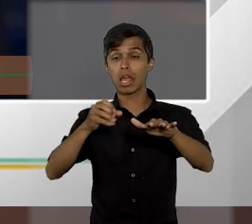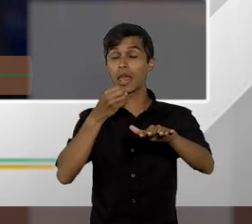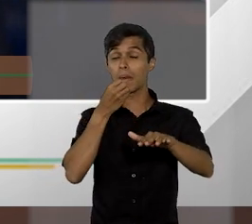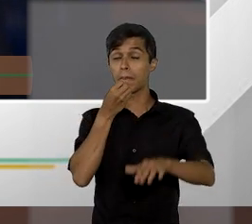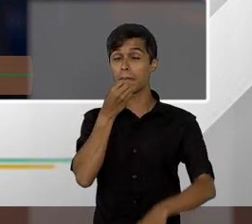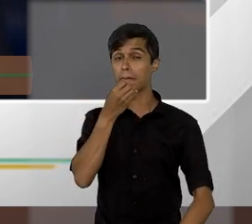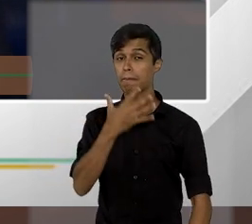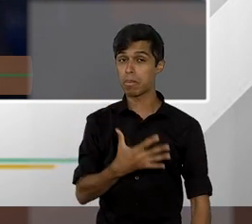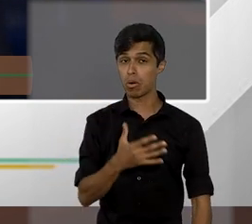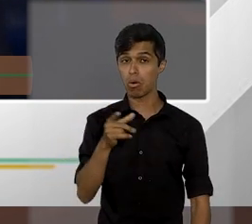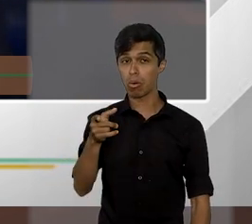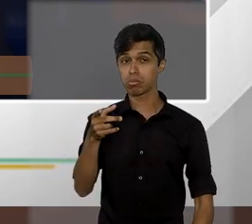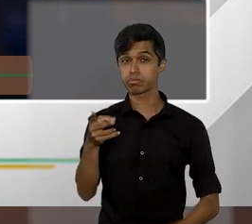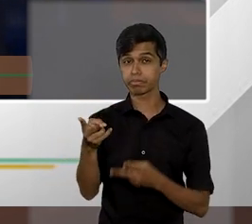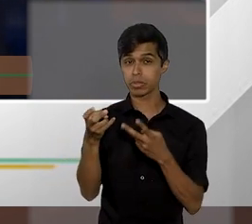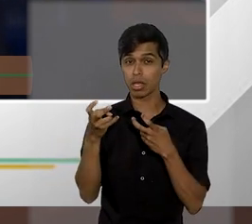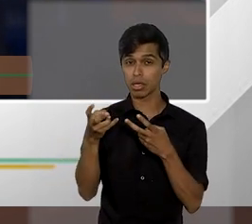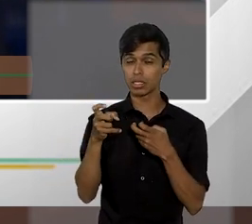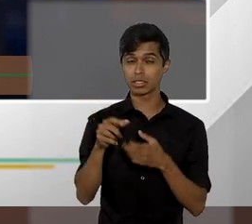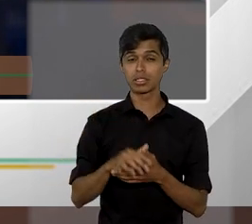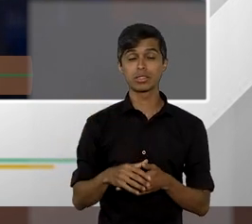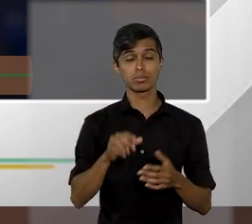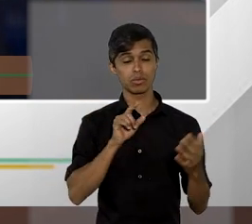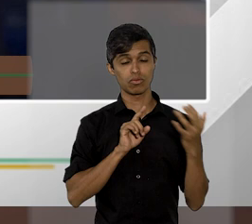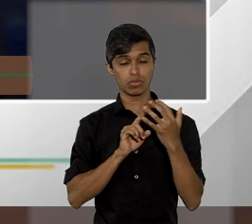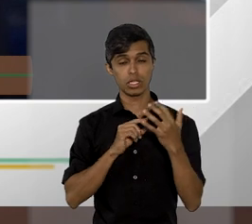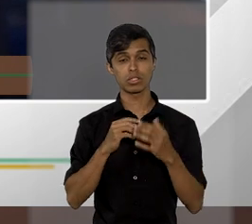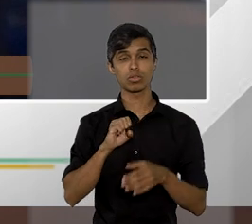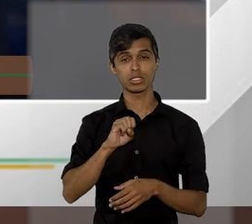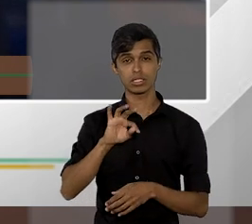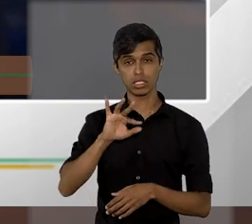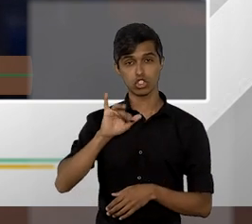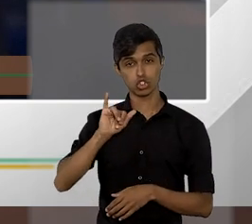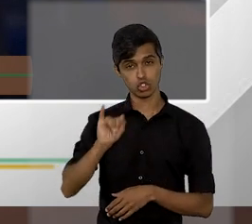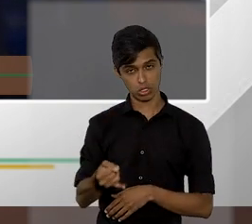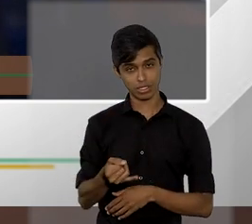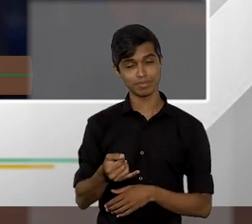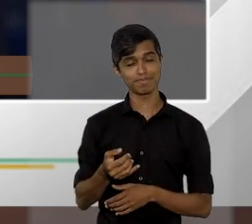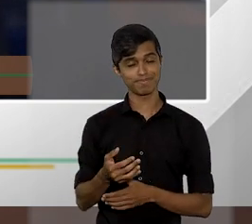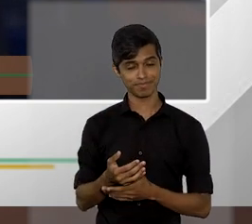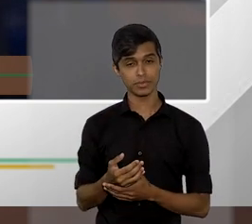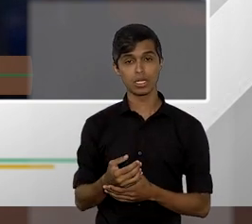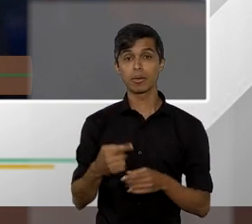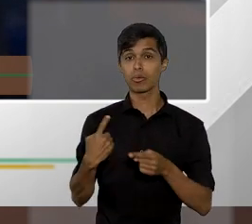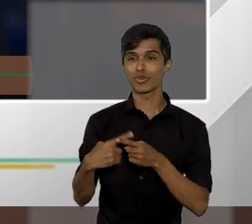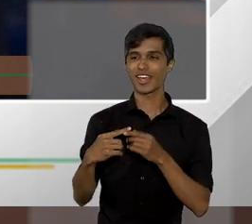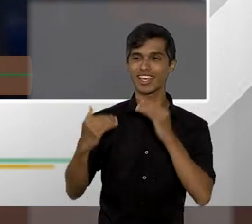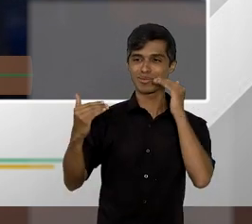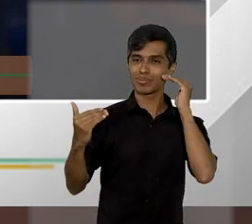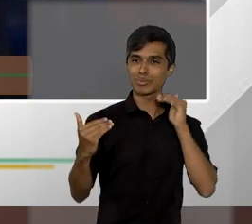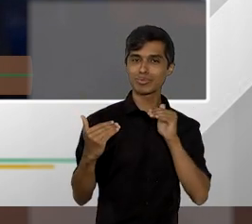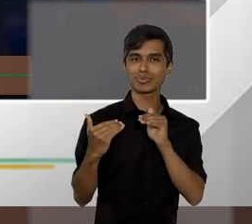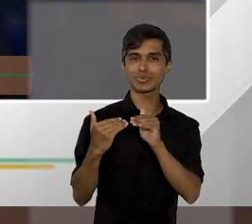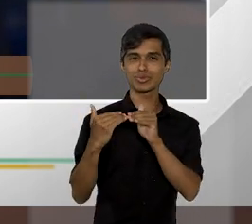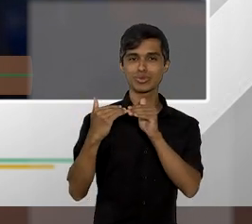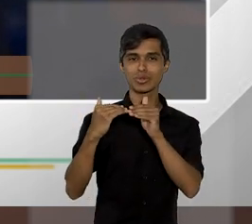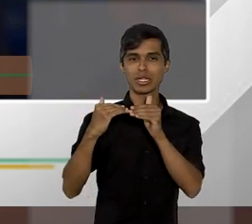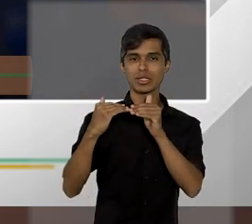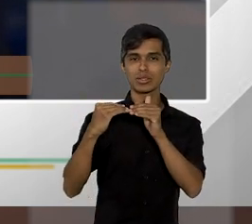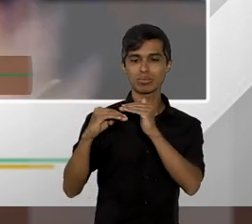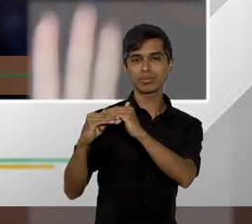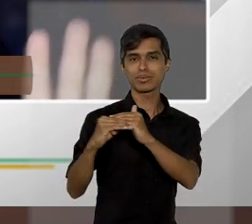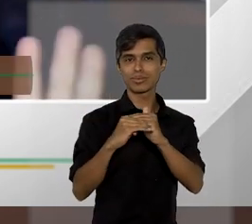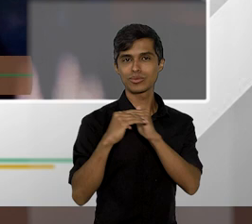indicativo de conduta para o Superior Tribunal de Justiça até pra fins de uniformização até mesmo pra fins de